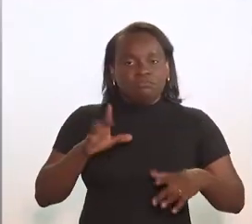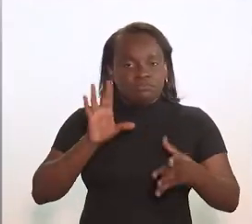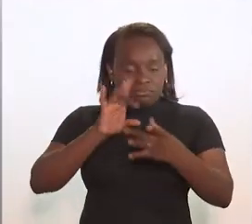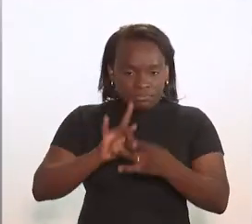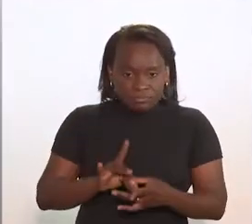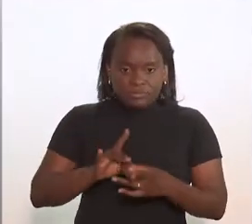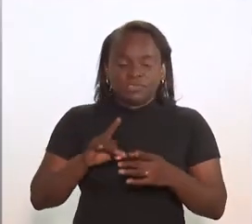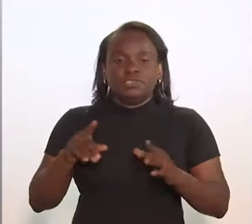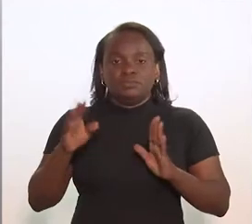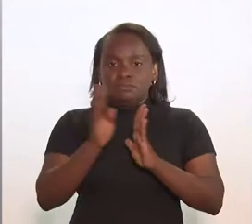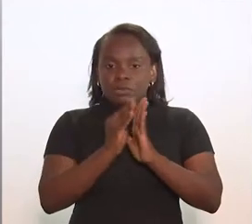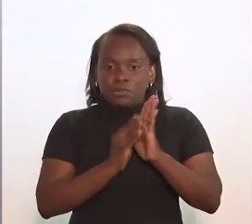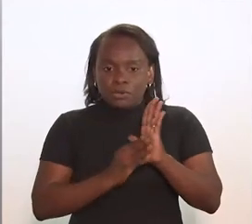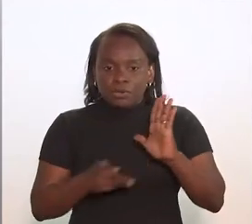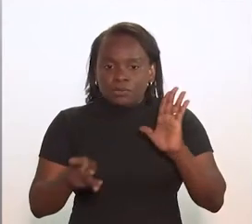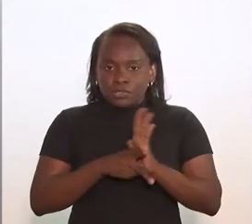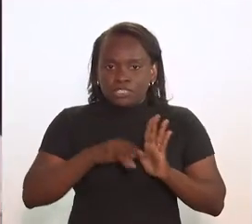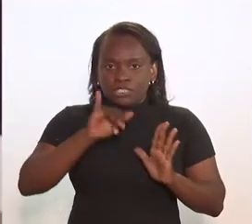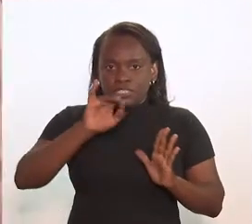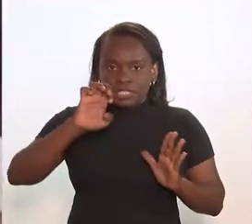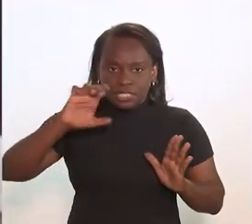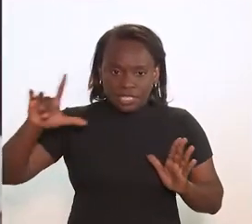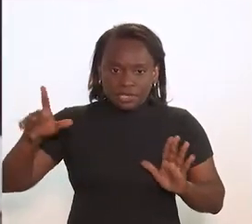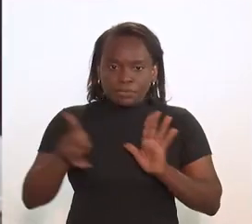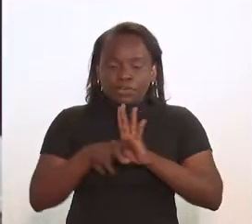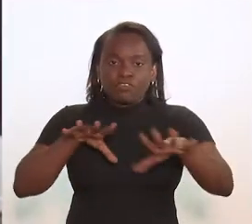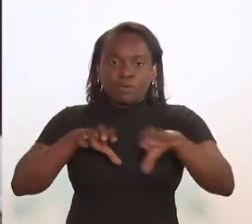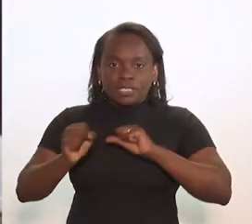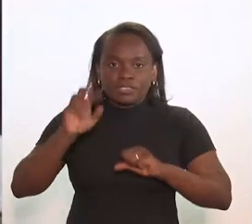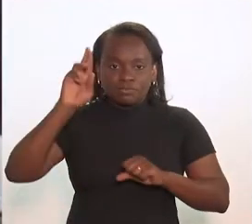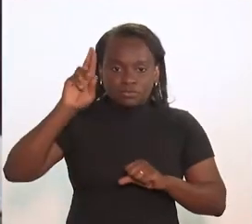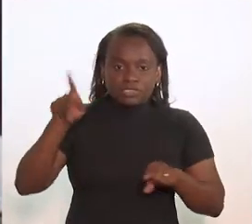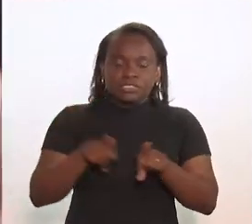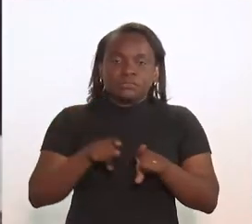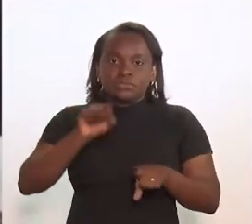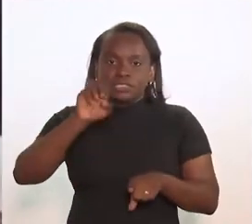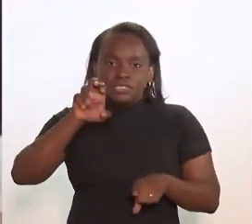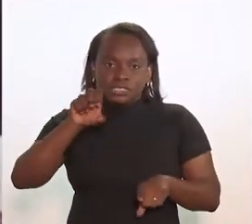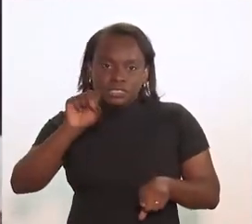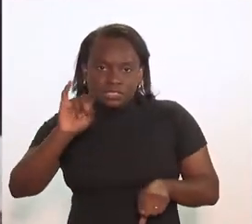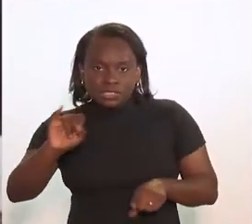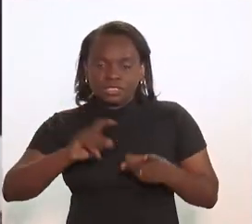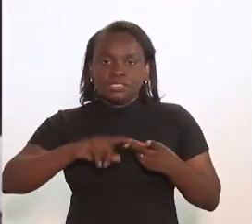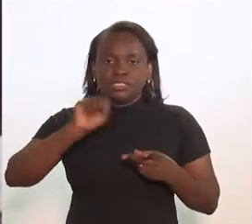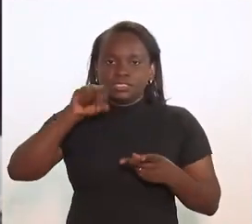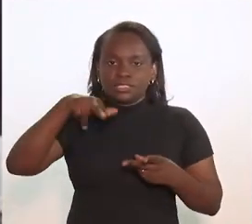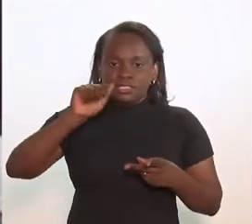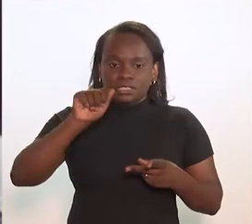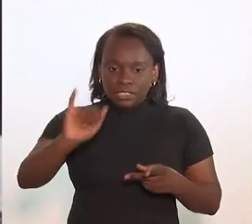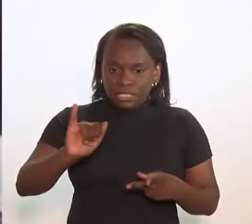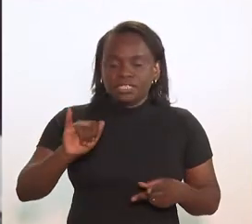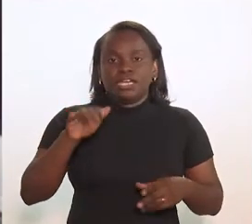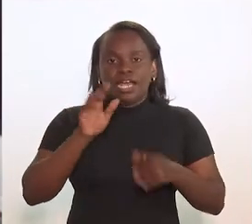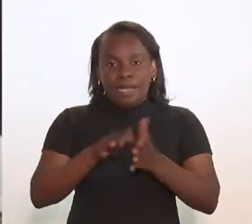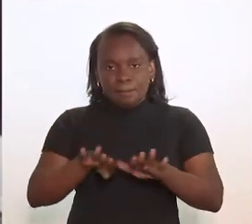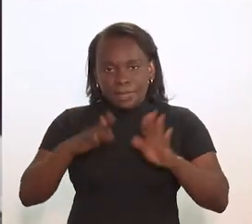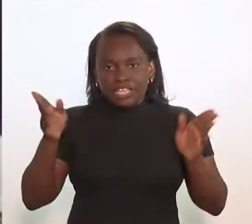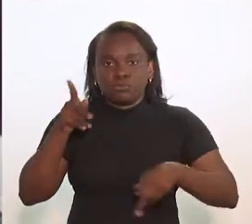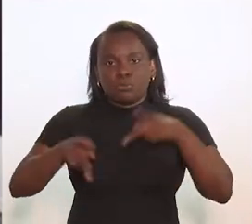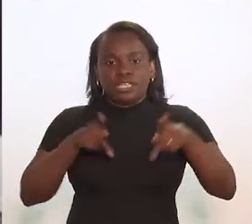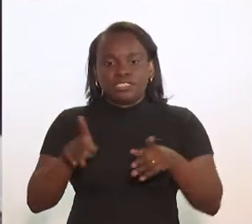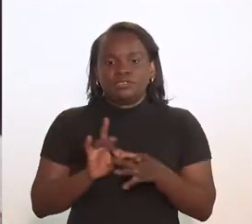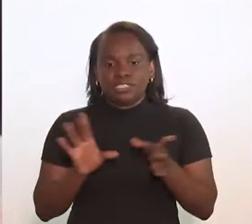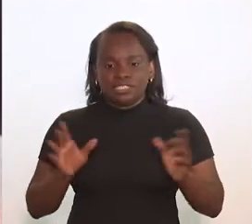duração, integrados no portfólio do IEL, de formação de líderes, e do SESI, do SENAI, abertos para a